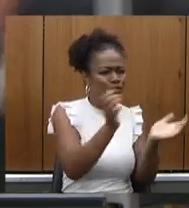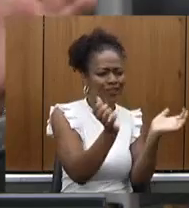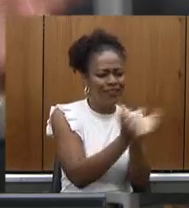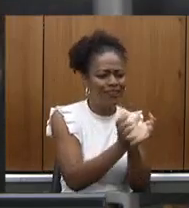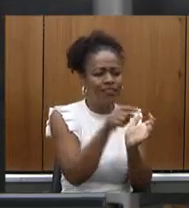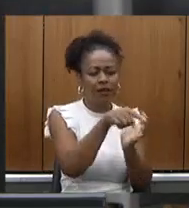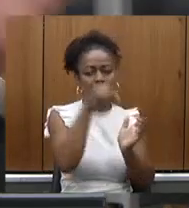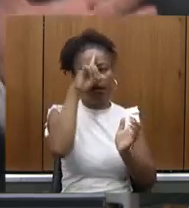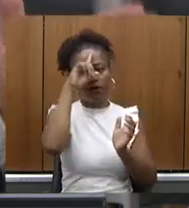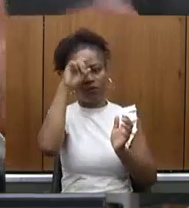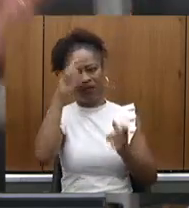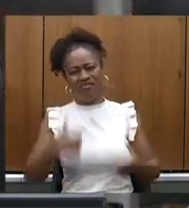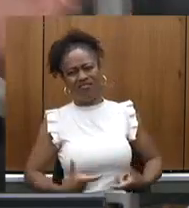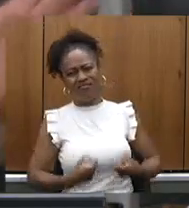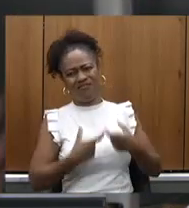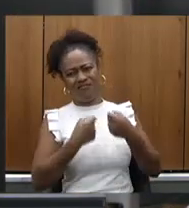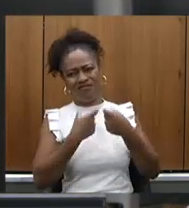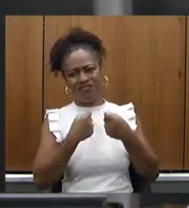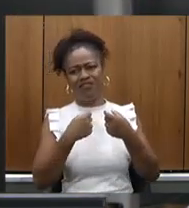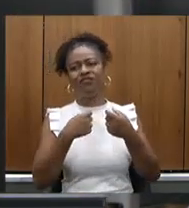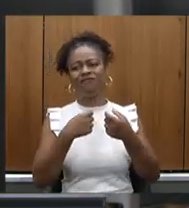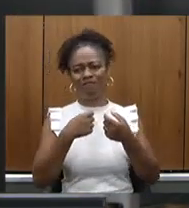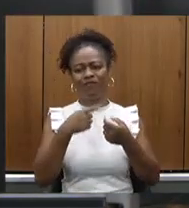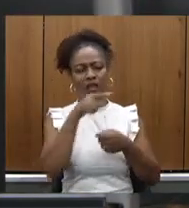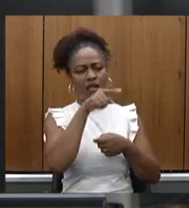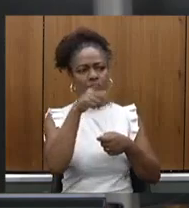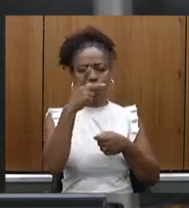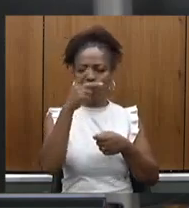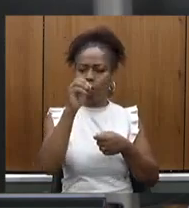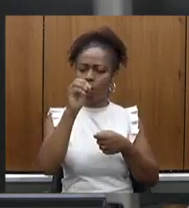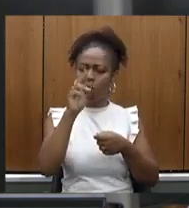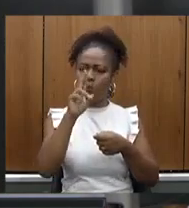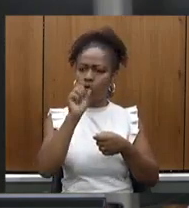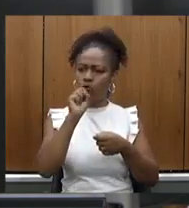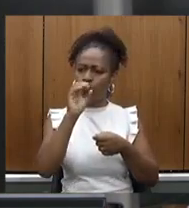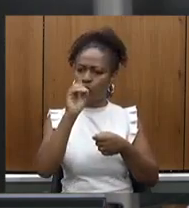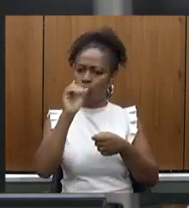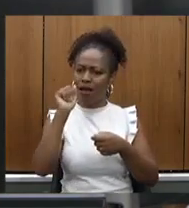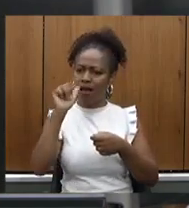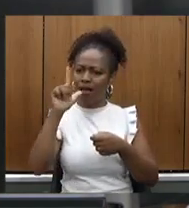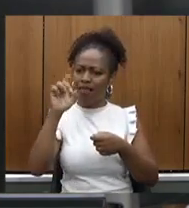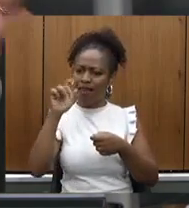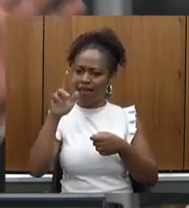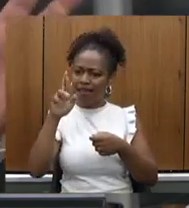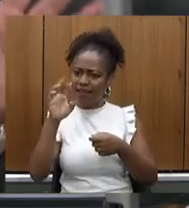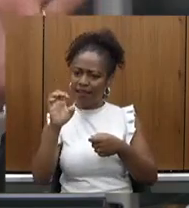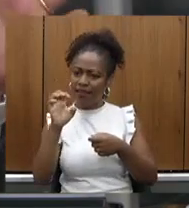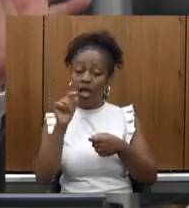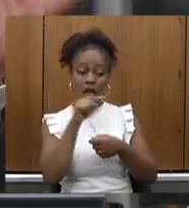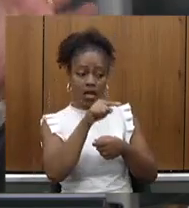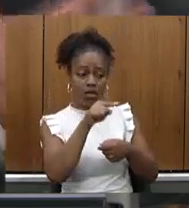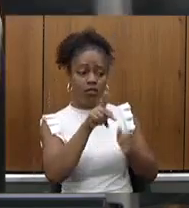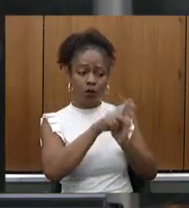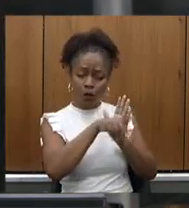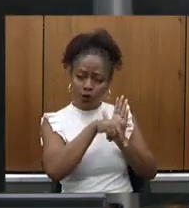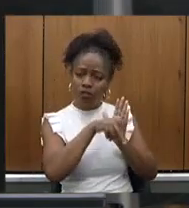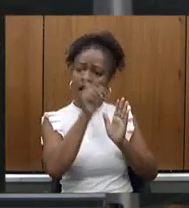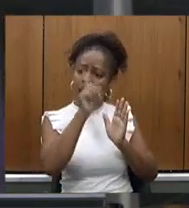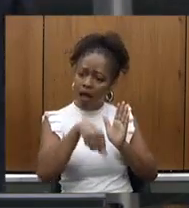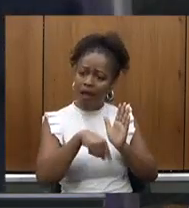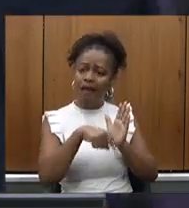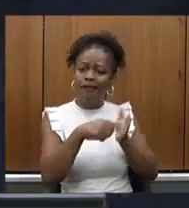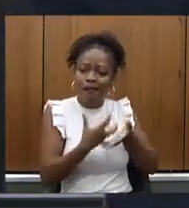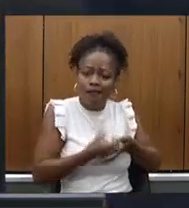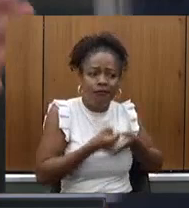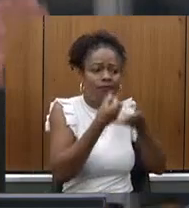oncológico de Pouso Alegre região esse projeto caríssimo secretário é um projeto que atende toda a região